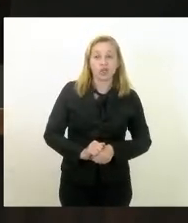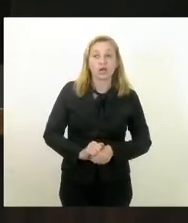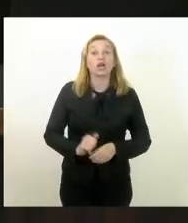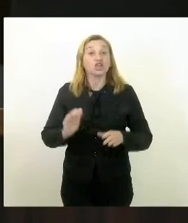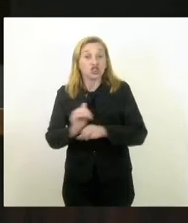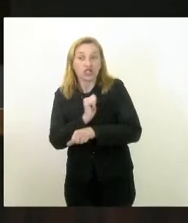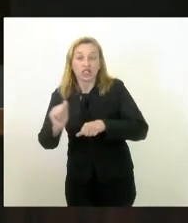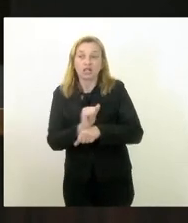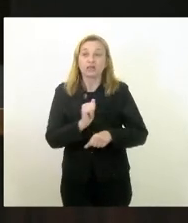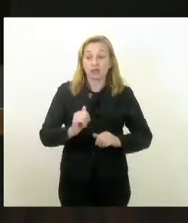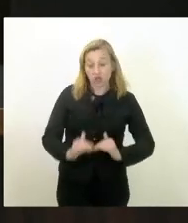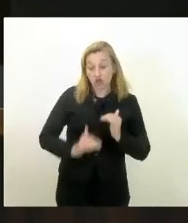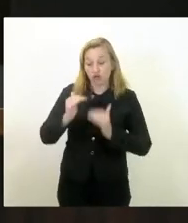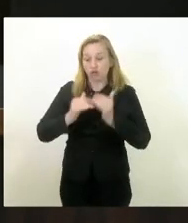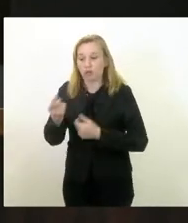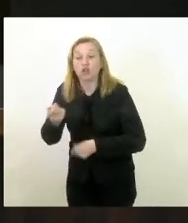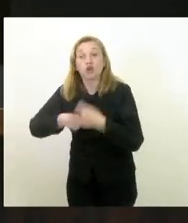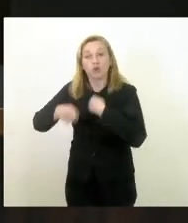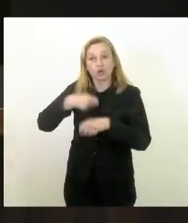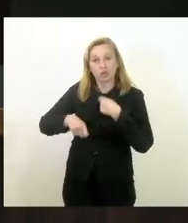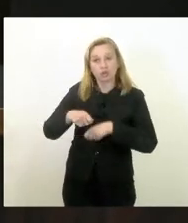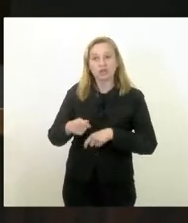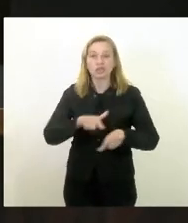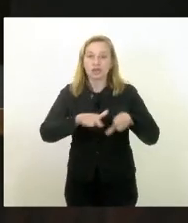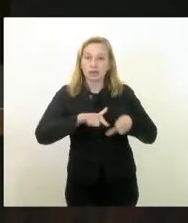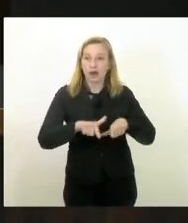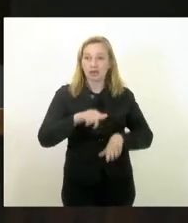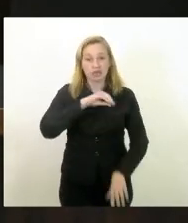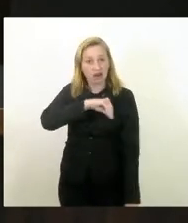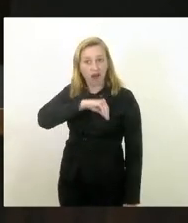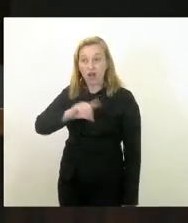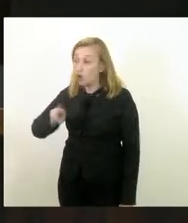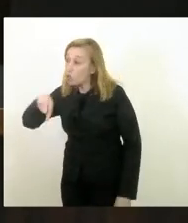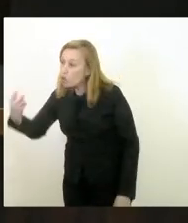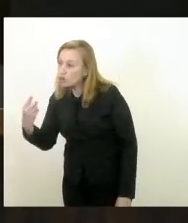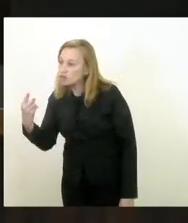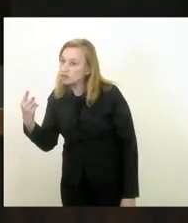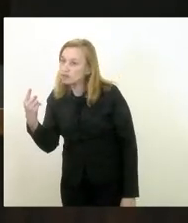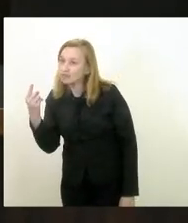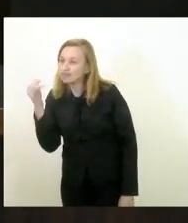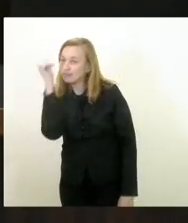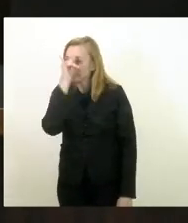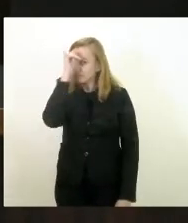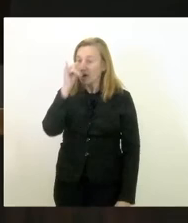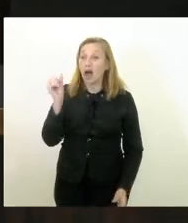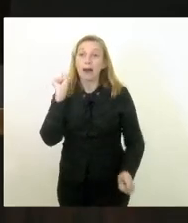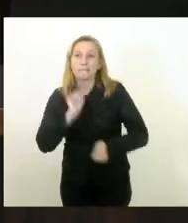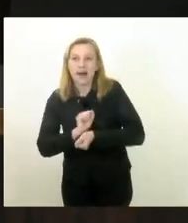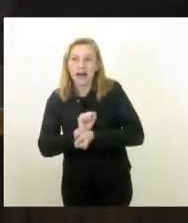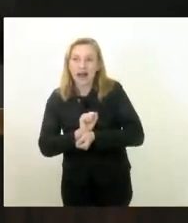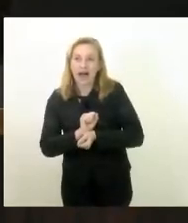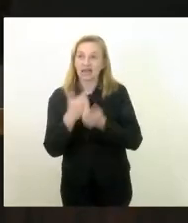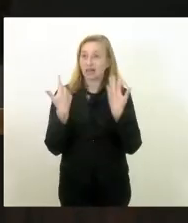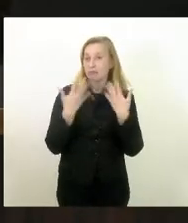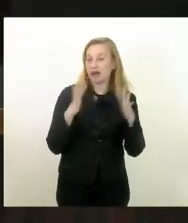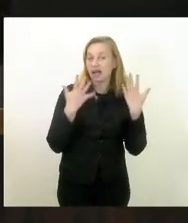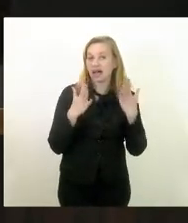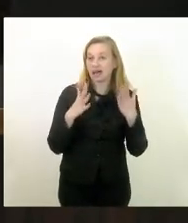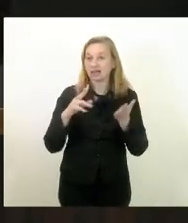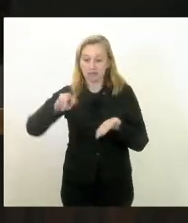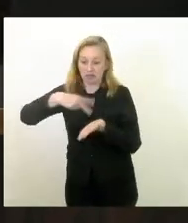para que termos desenvolvimento econômico com geração de emprego e renda porque o resto é balela a gente tem que parar de bater palma para maluco